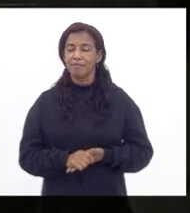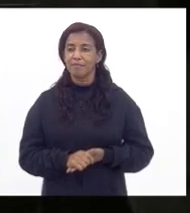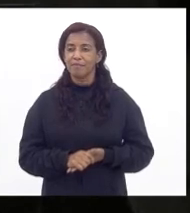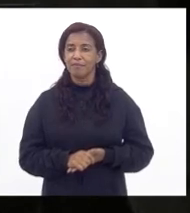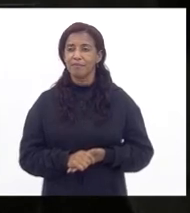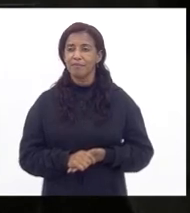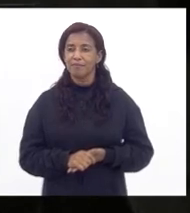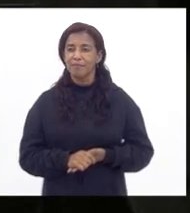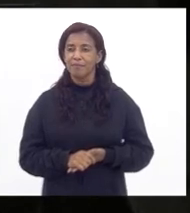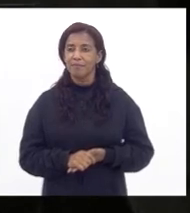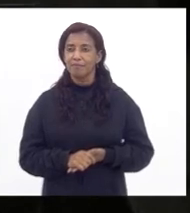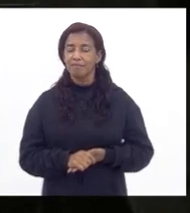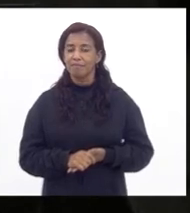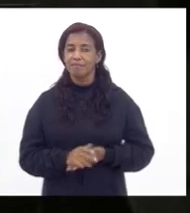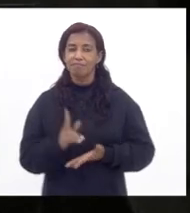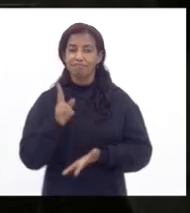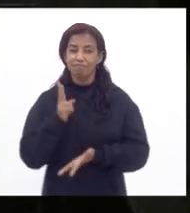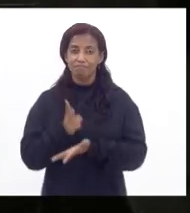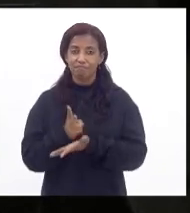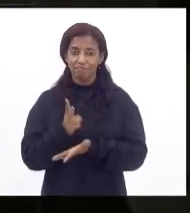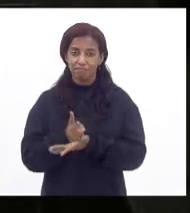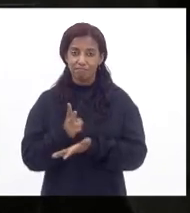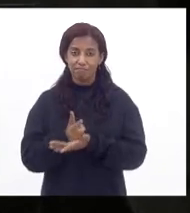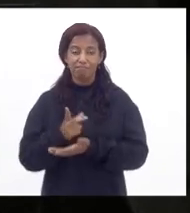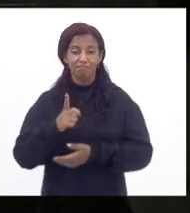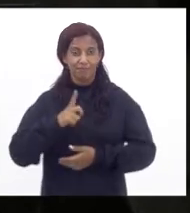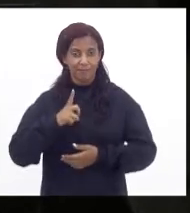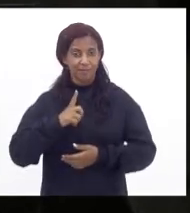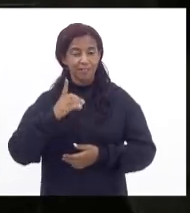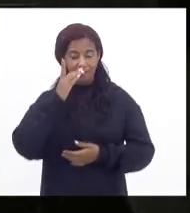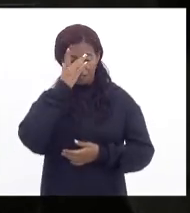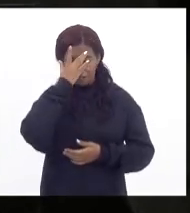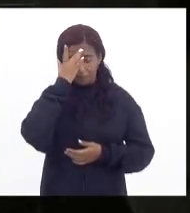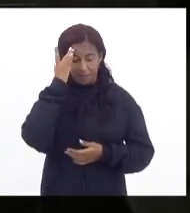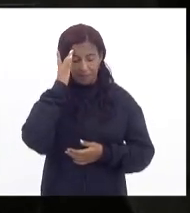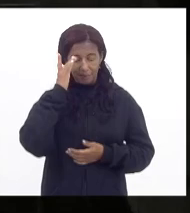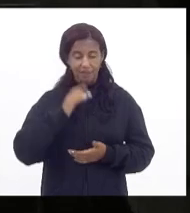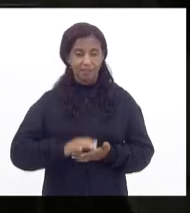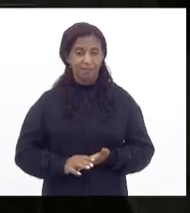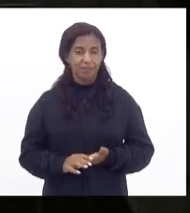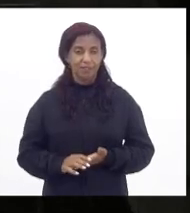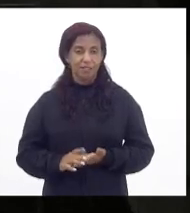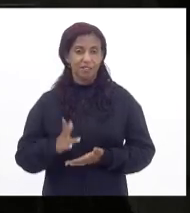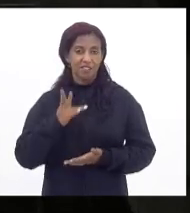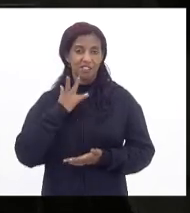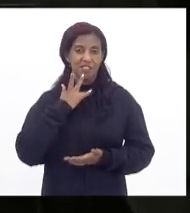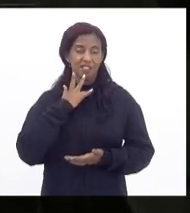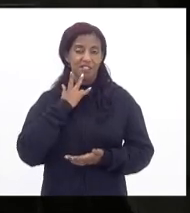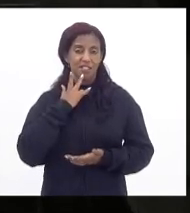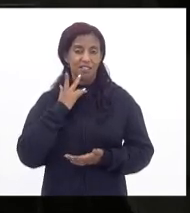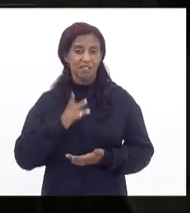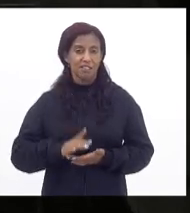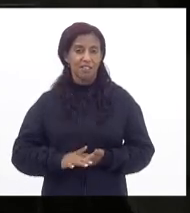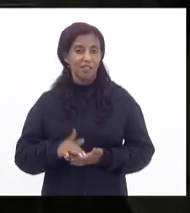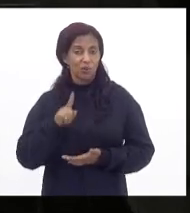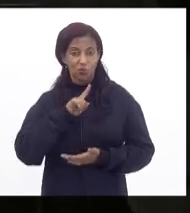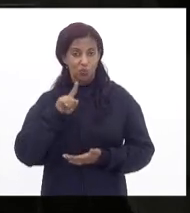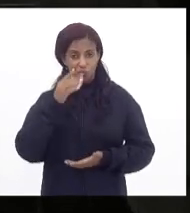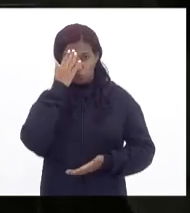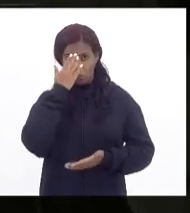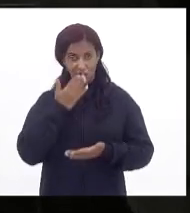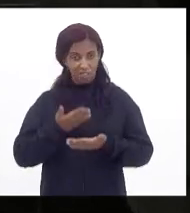ainda tem gente que nega essa realidade